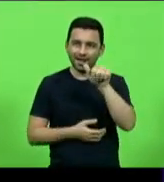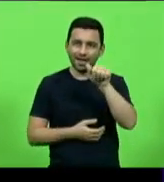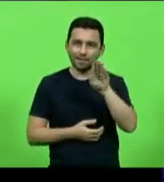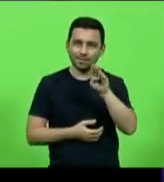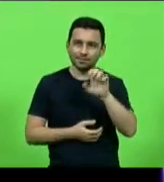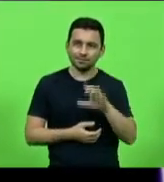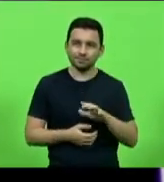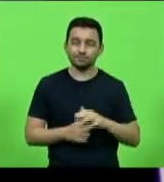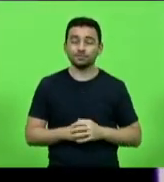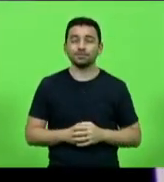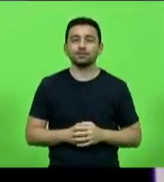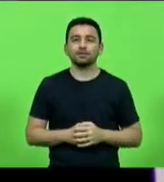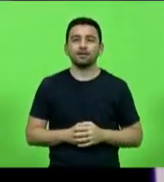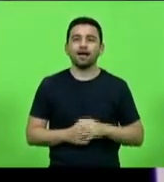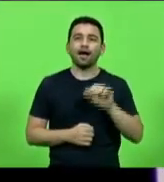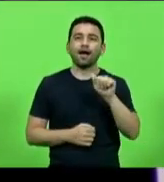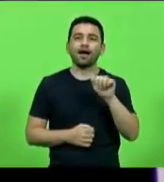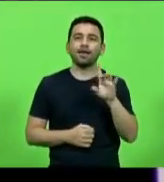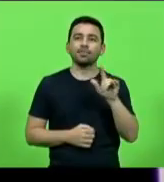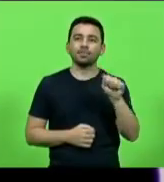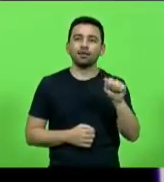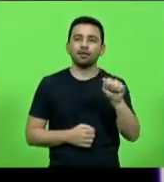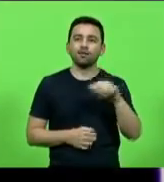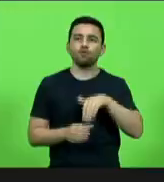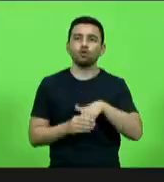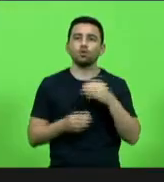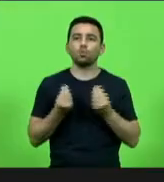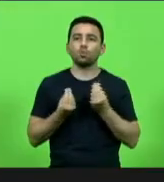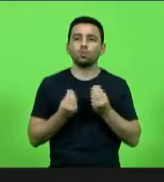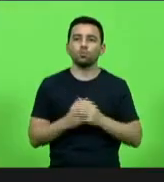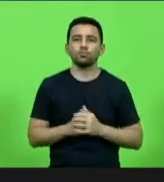Como vota a deputada Ada Faraco de Luca.